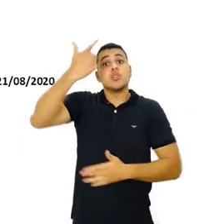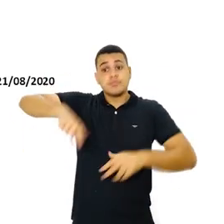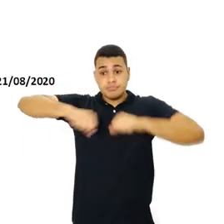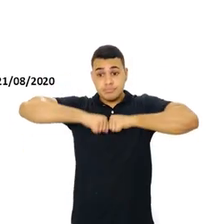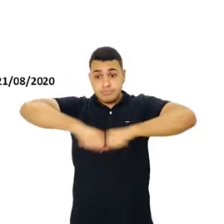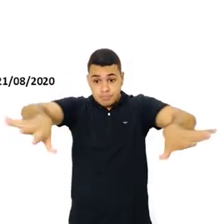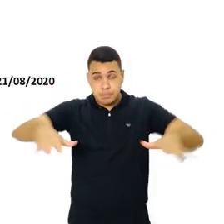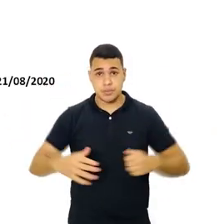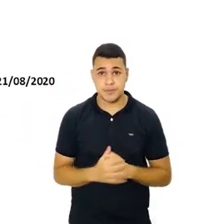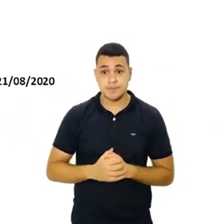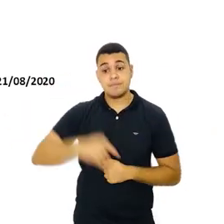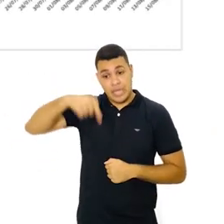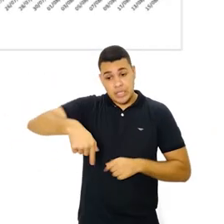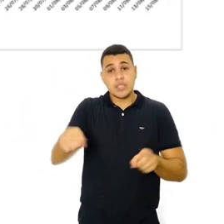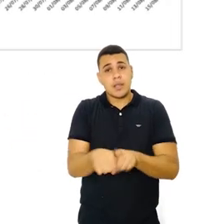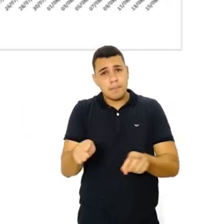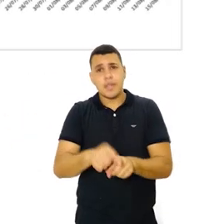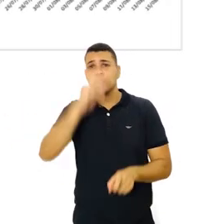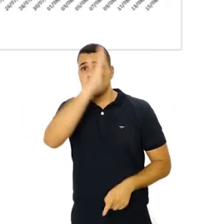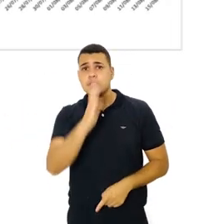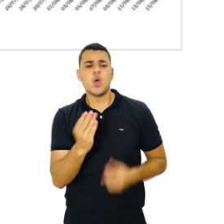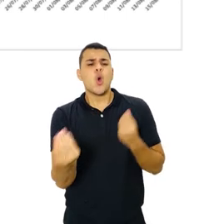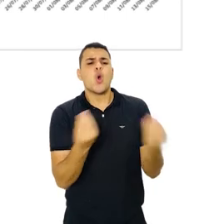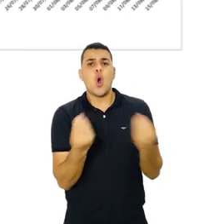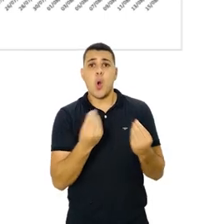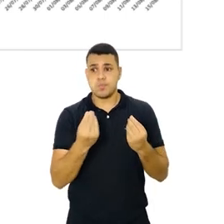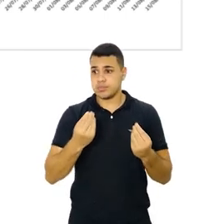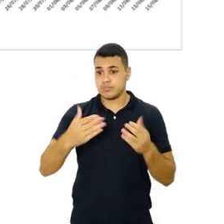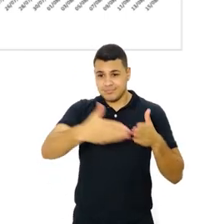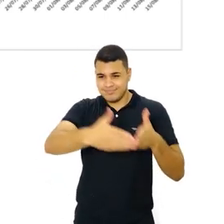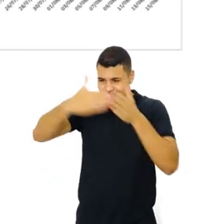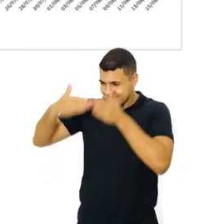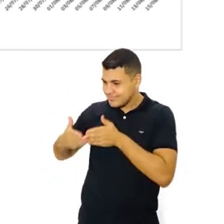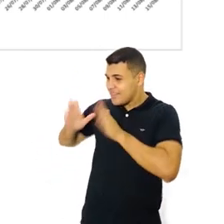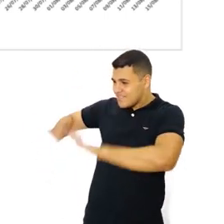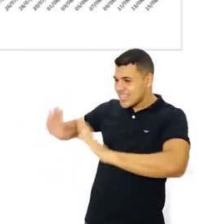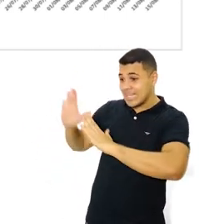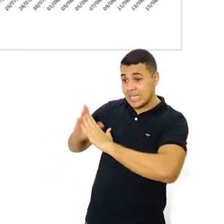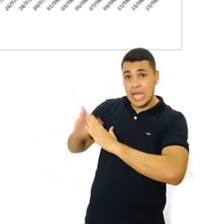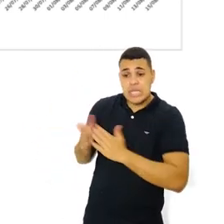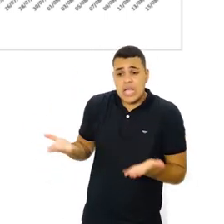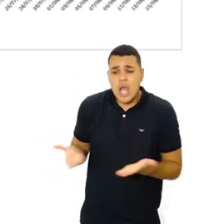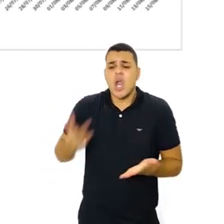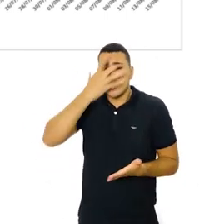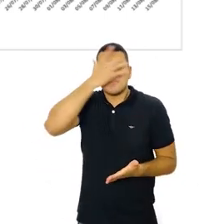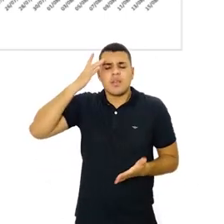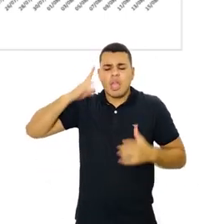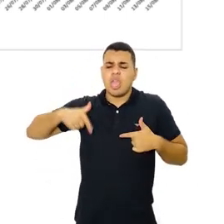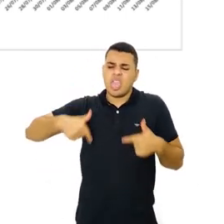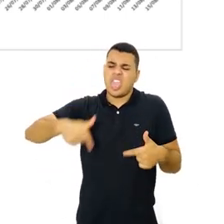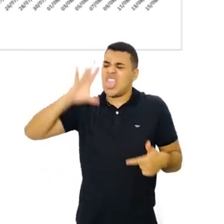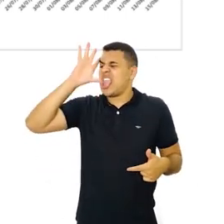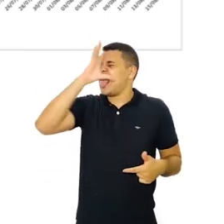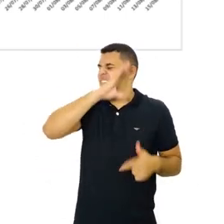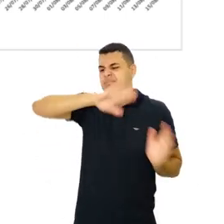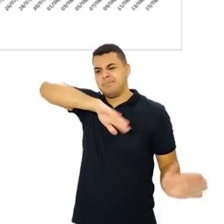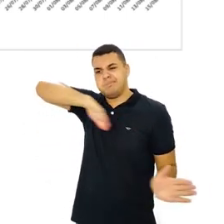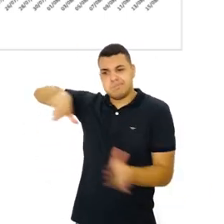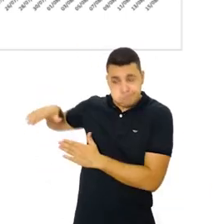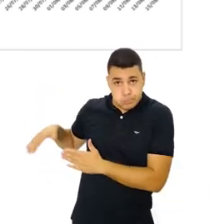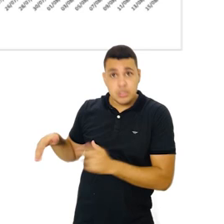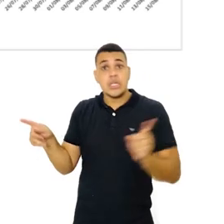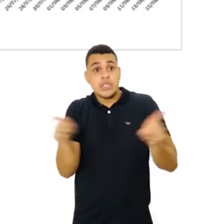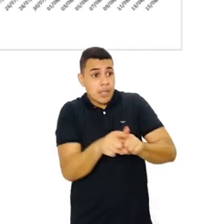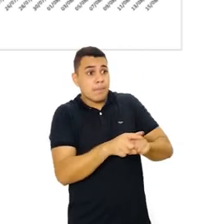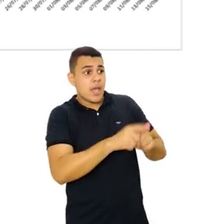onda. Nós temos, no nosso Estado, a mobilidade social, isolamento começou a ser desfeito pela